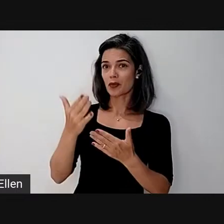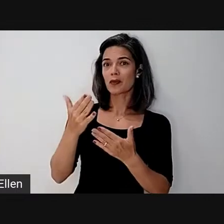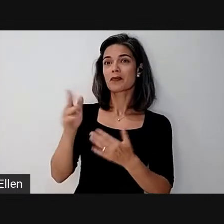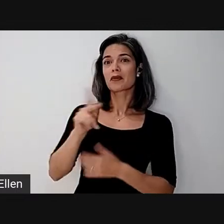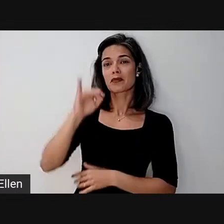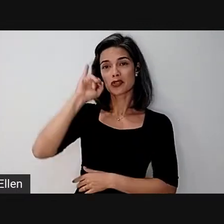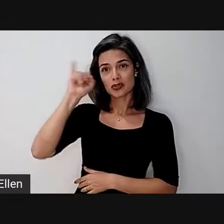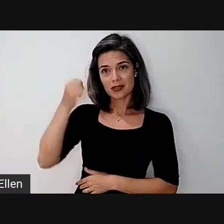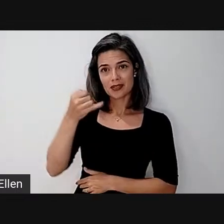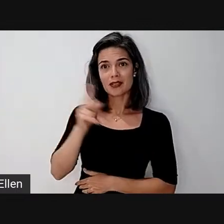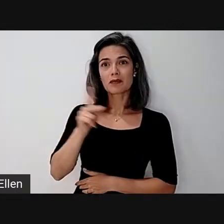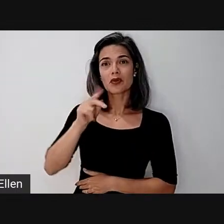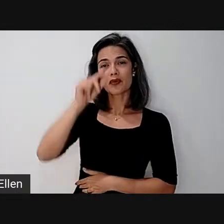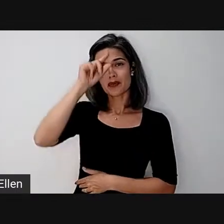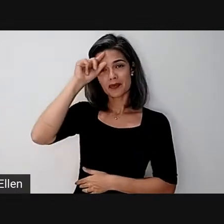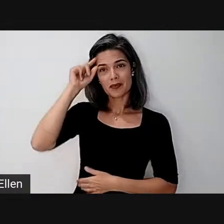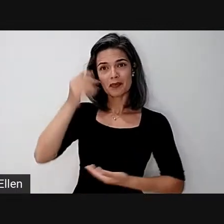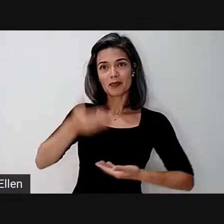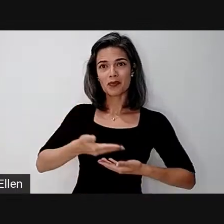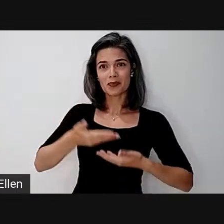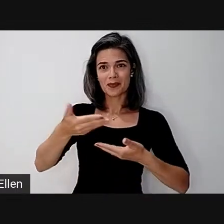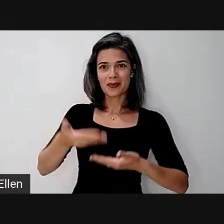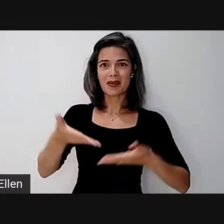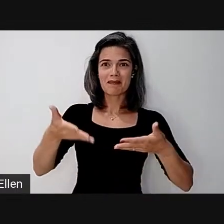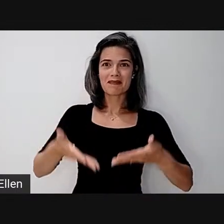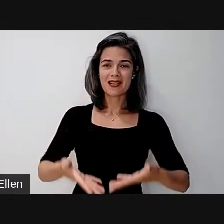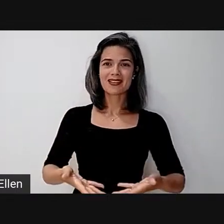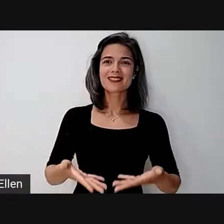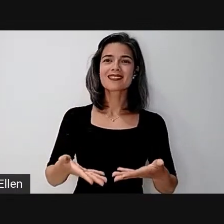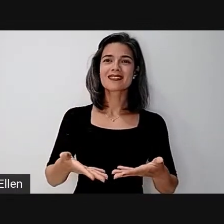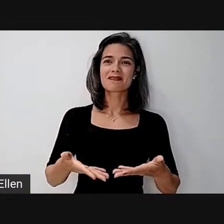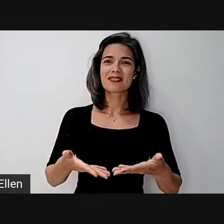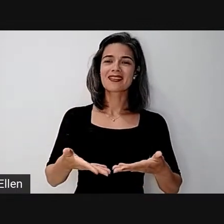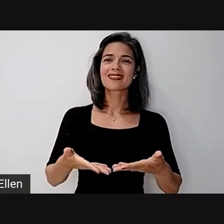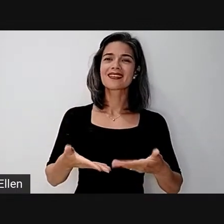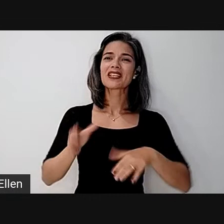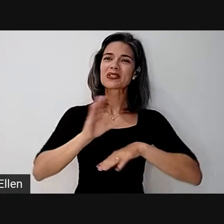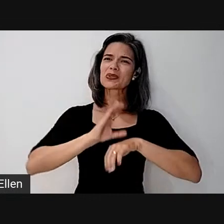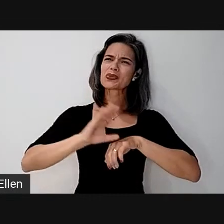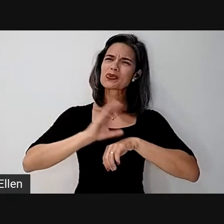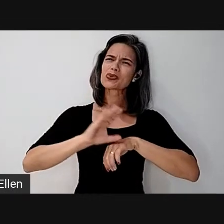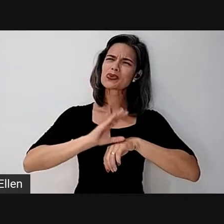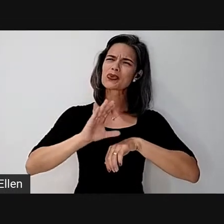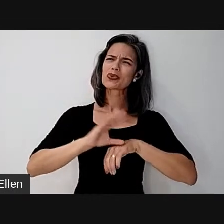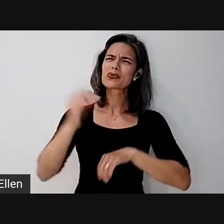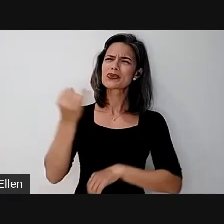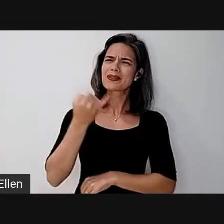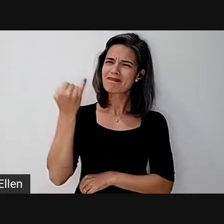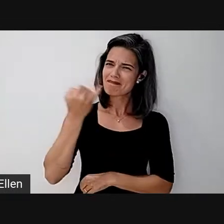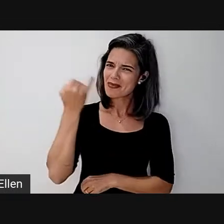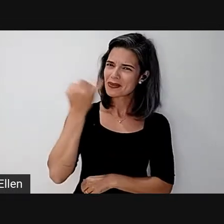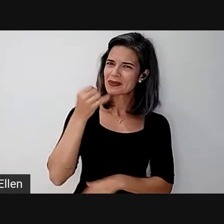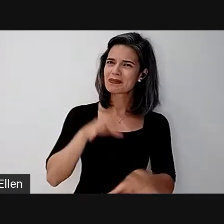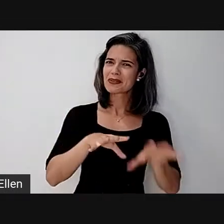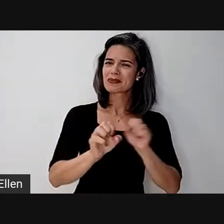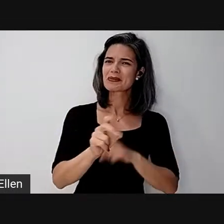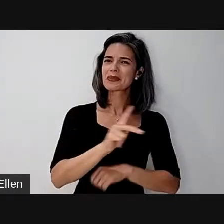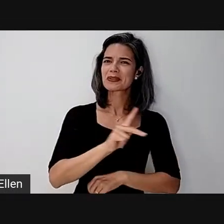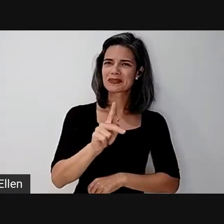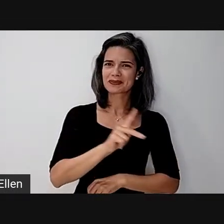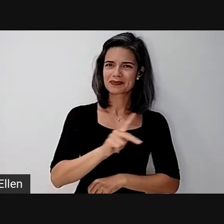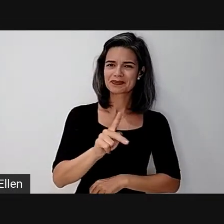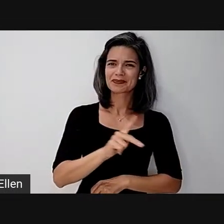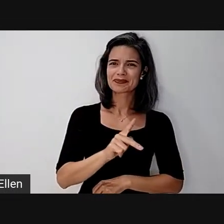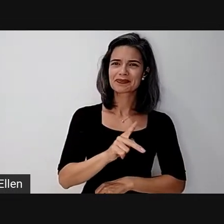Nalva por me convidar a participar desse curso tão importante para a formação dos professores.